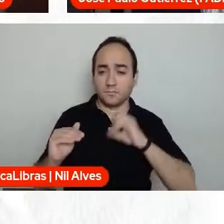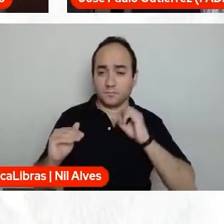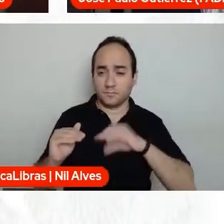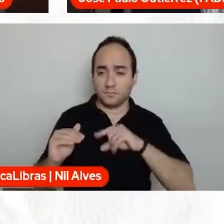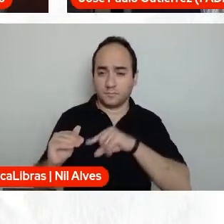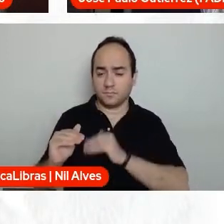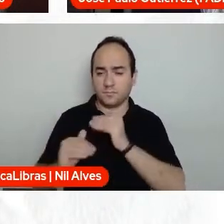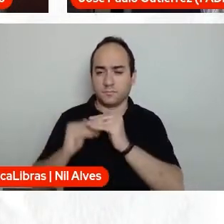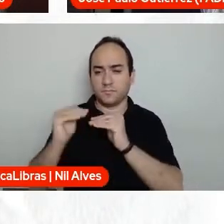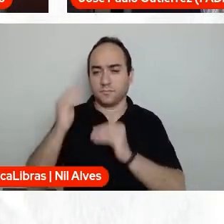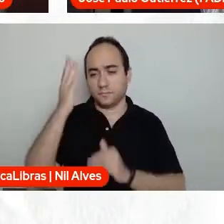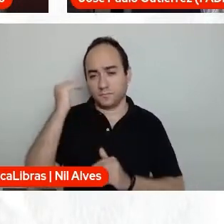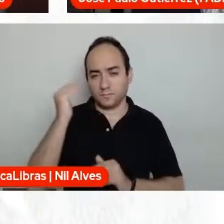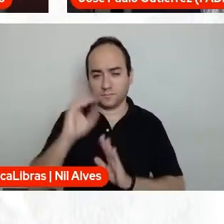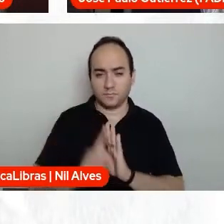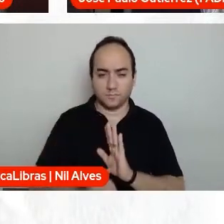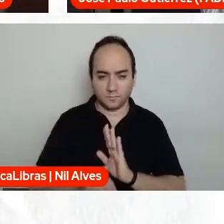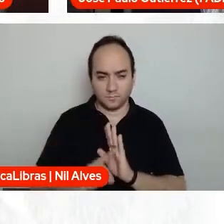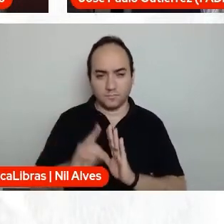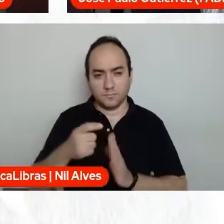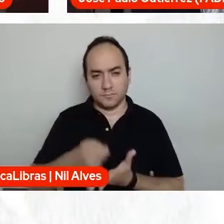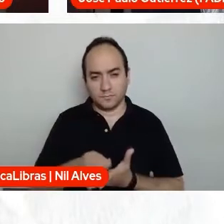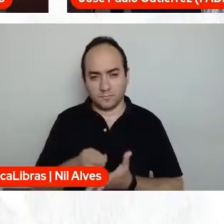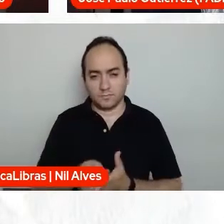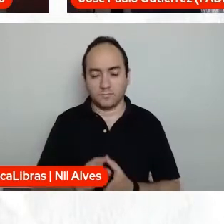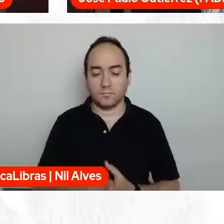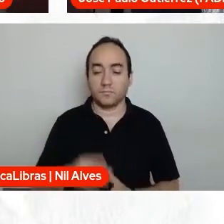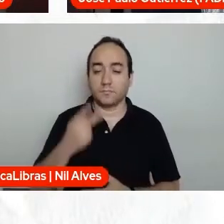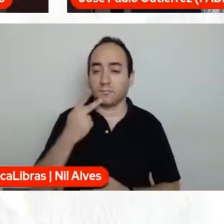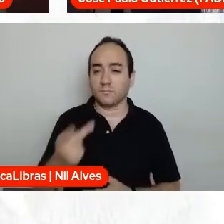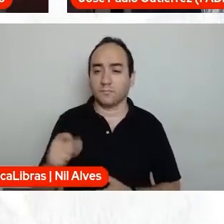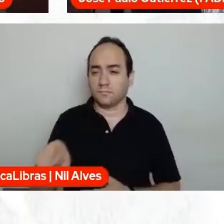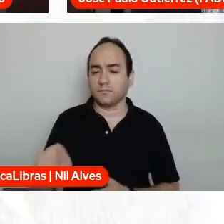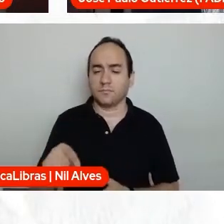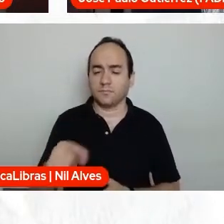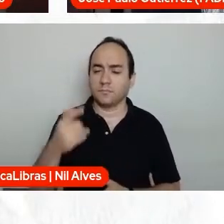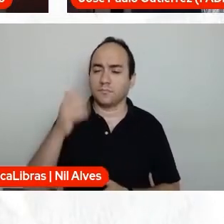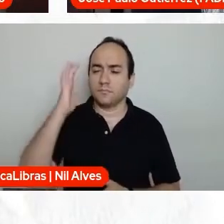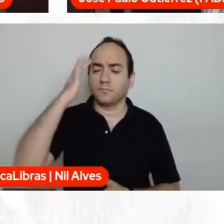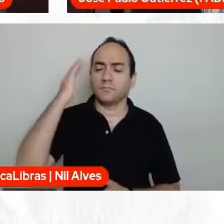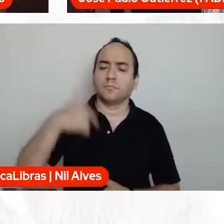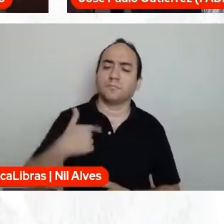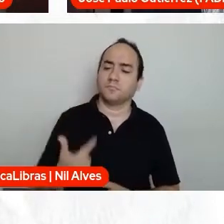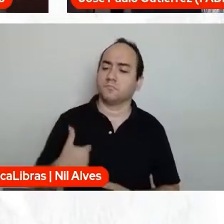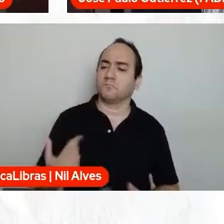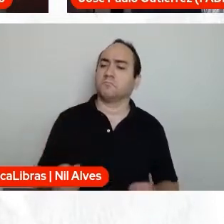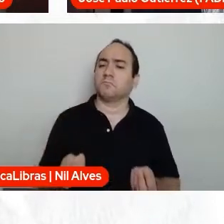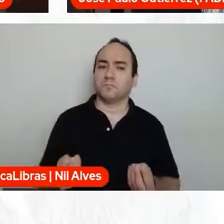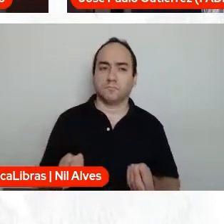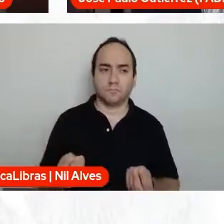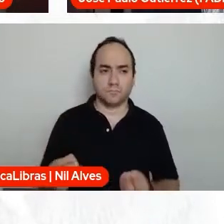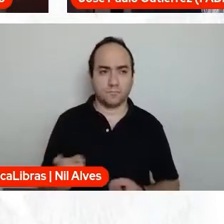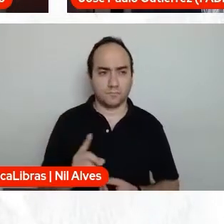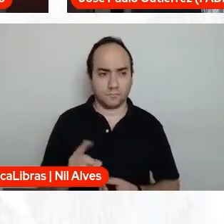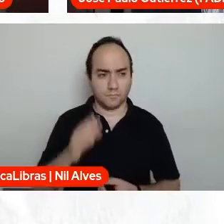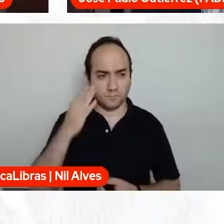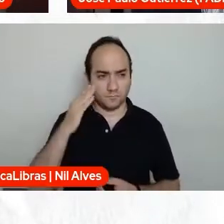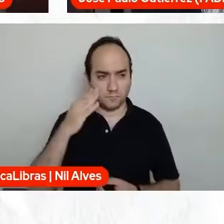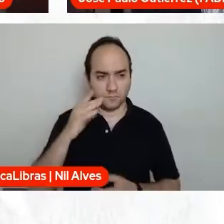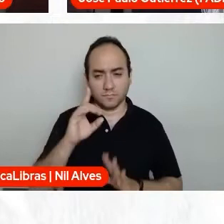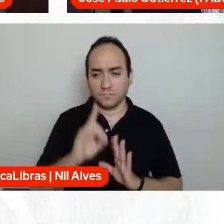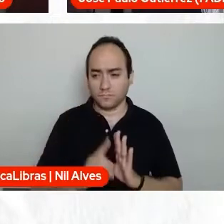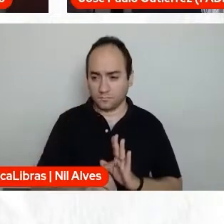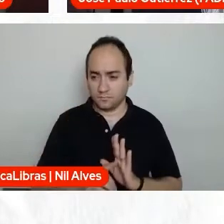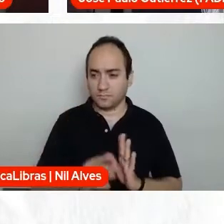os seus direitos e os seus deveres. Não para falar com quem você acha que está falando, mas para falar assim, eu sei os meus direitos, isso é um direito